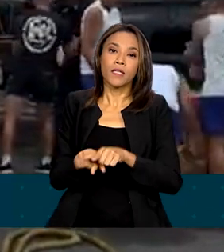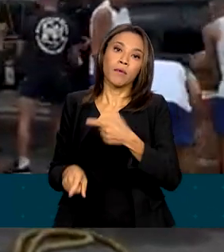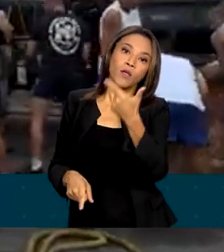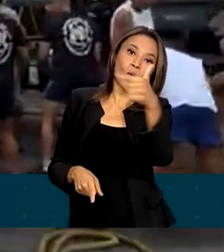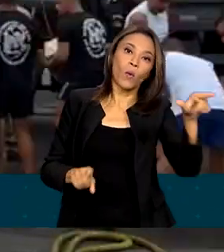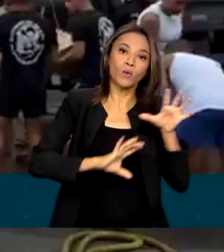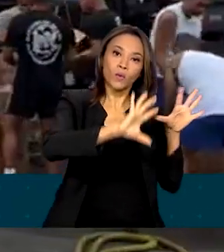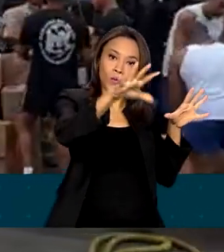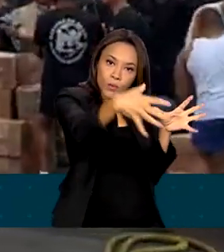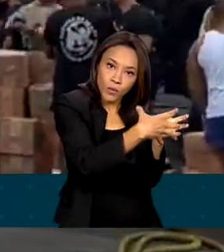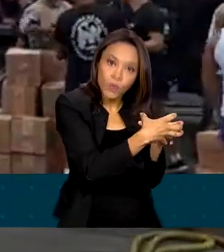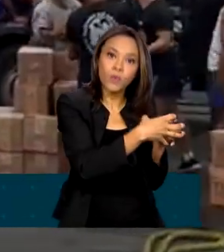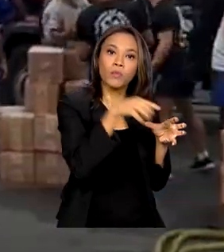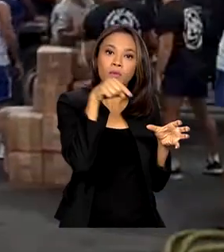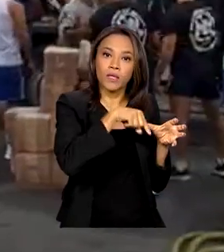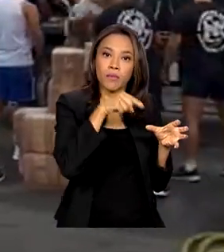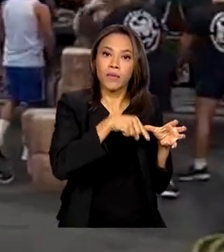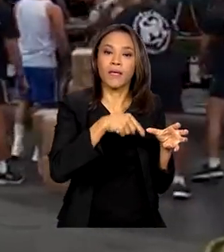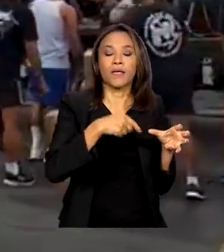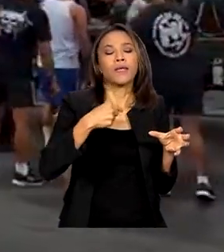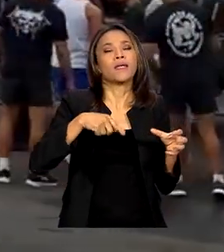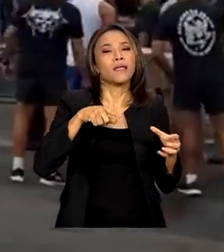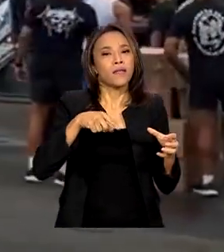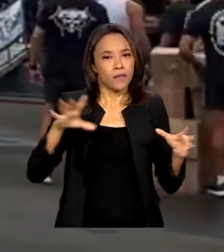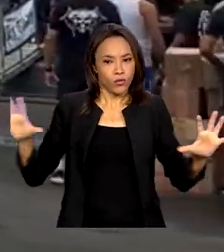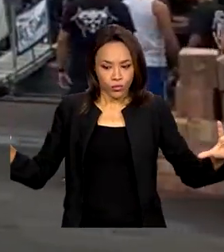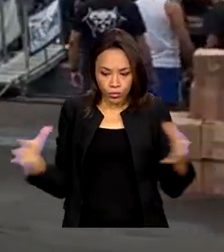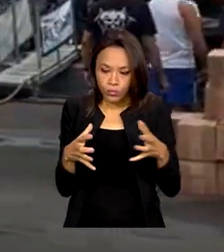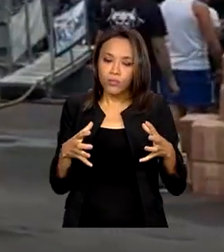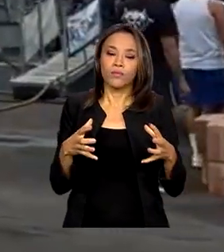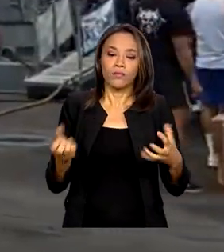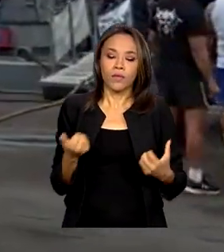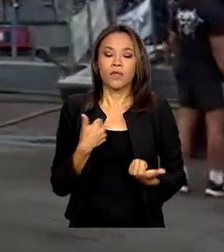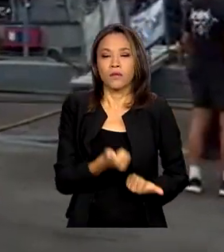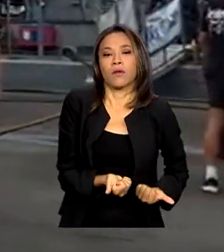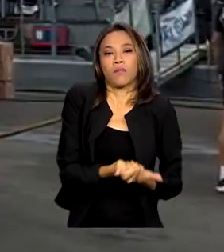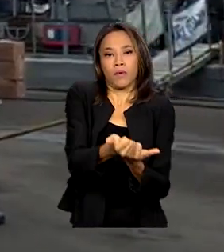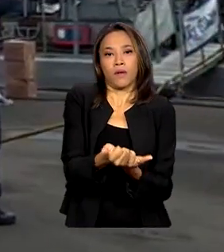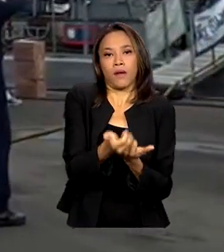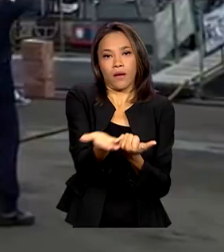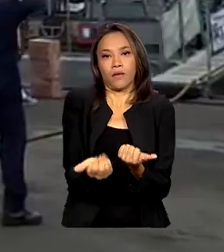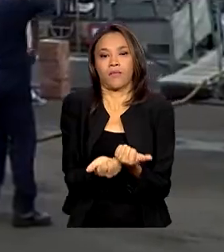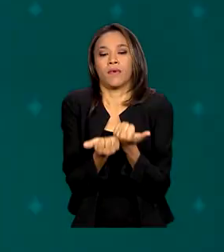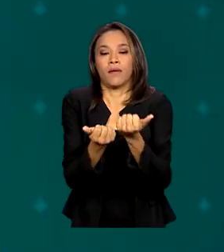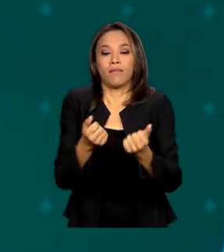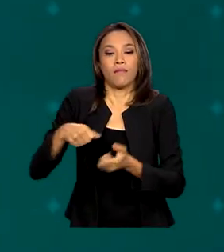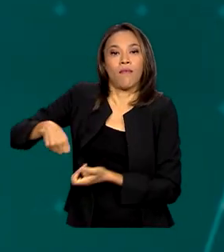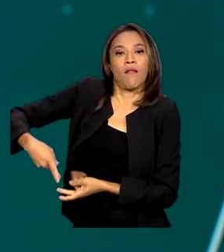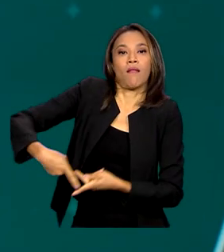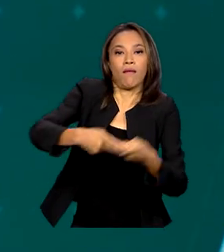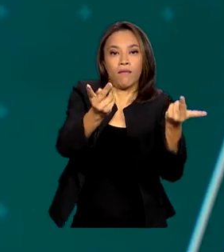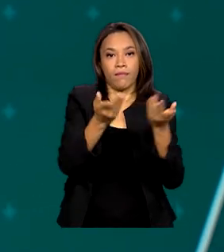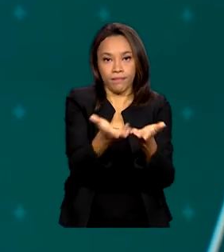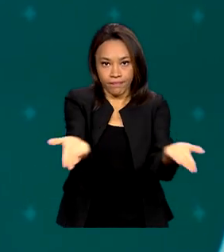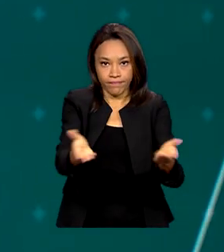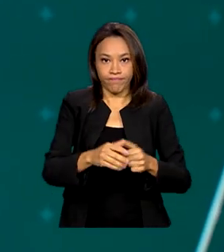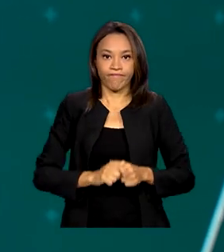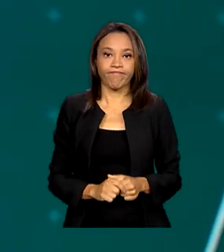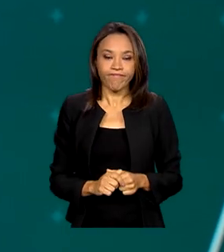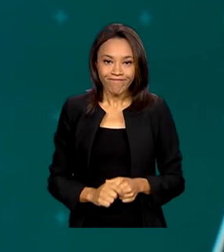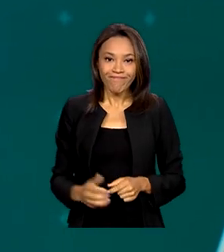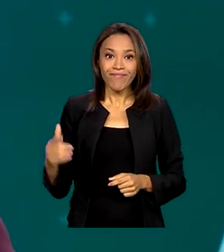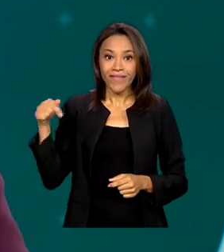Grupamento Operativo de Fuzileiros Navais em Santos participaram da operação. E neste